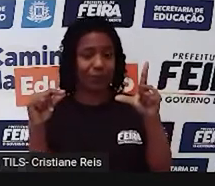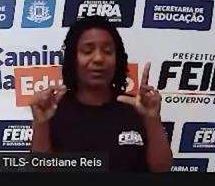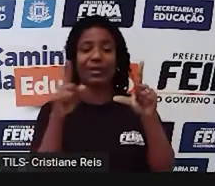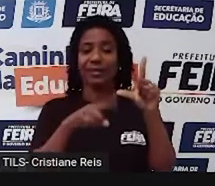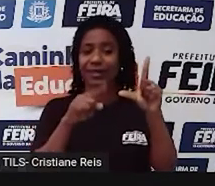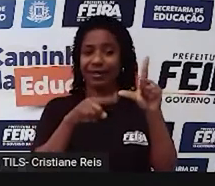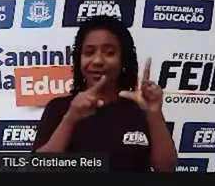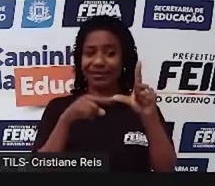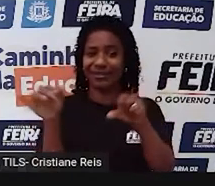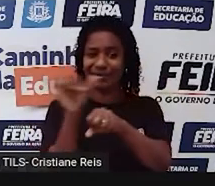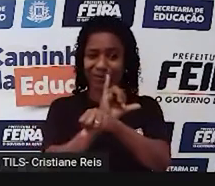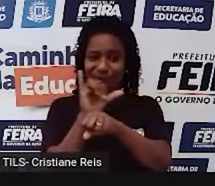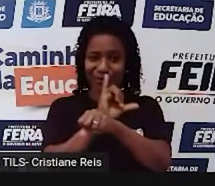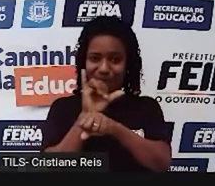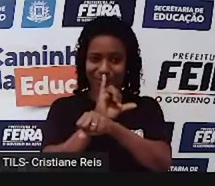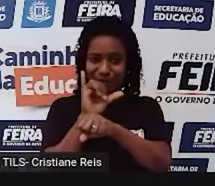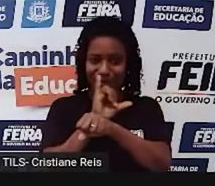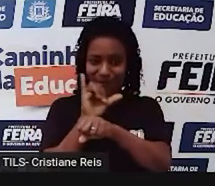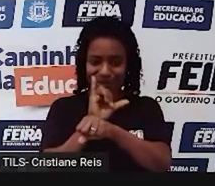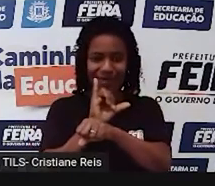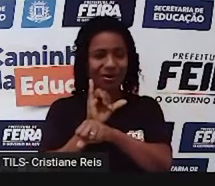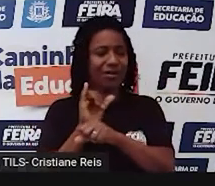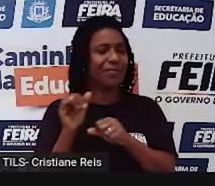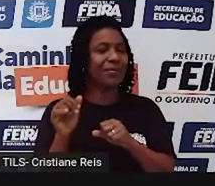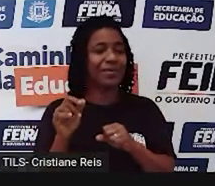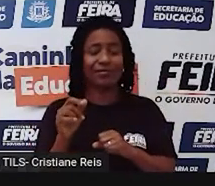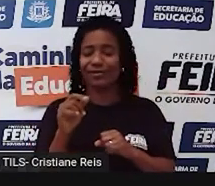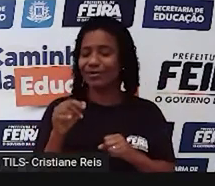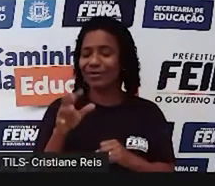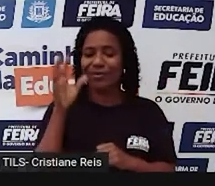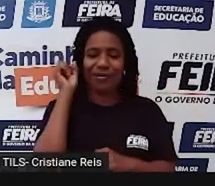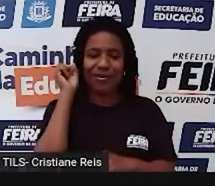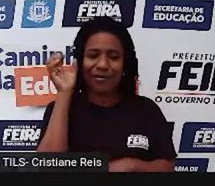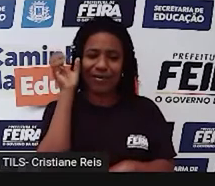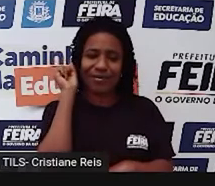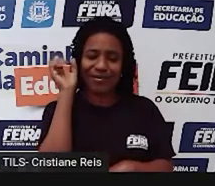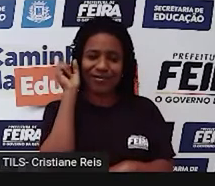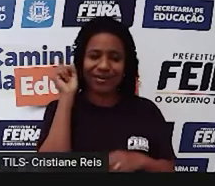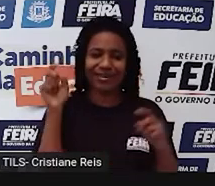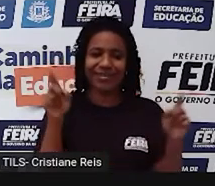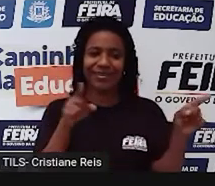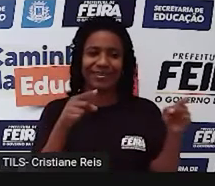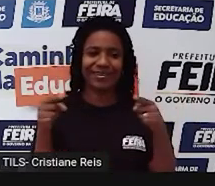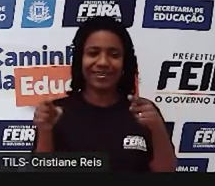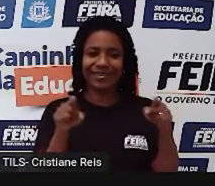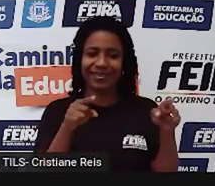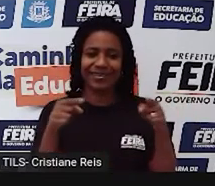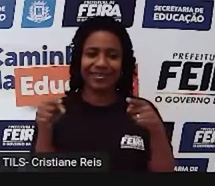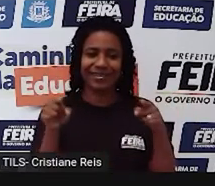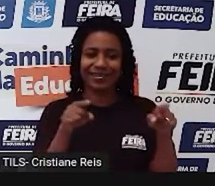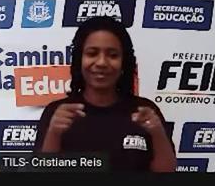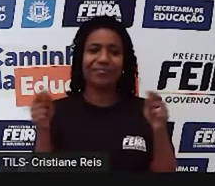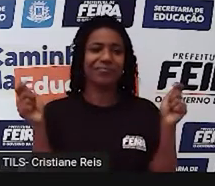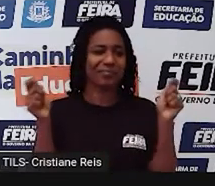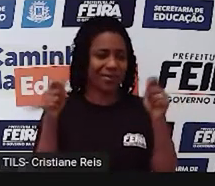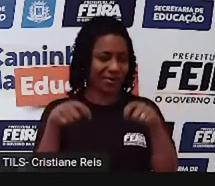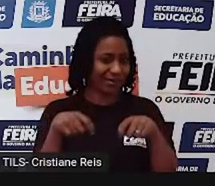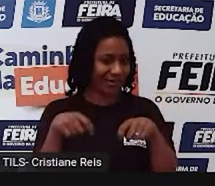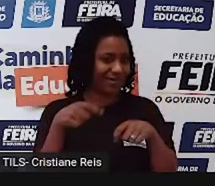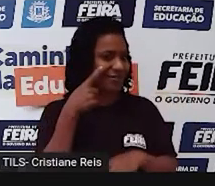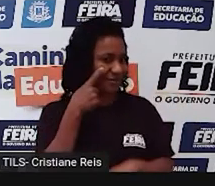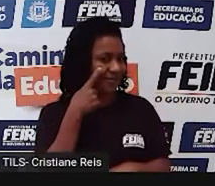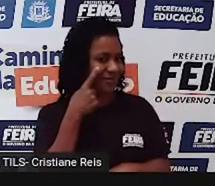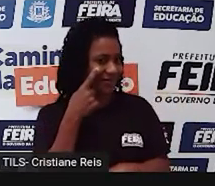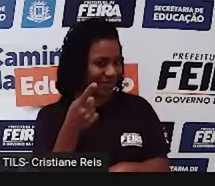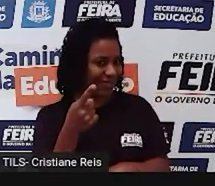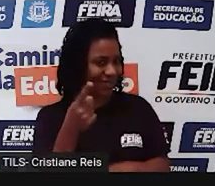Inclusive, para curtir essa música por completo, porque ela traz uma mensagem maravilhosa. Vamos lá?